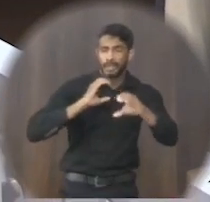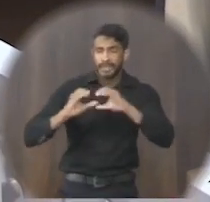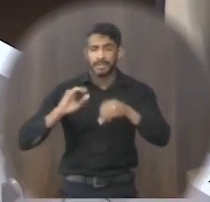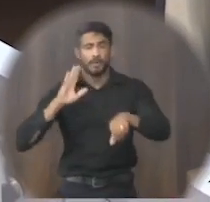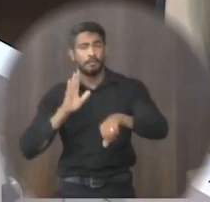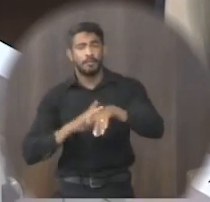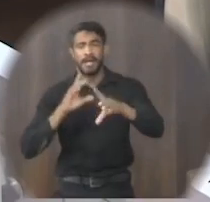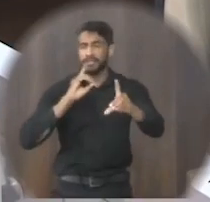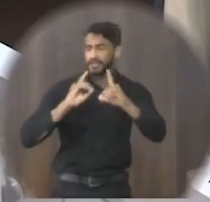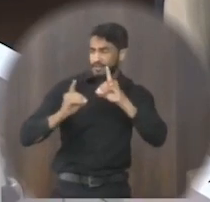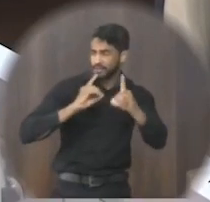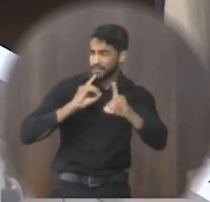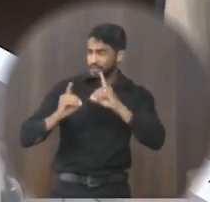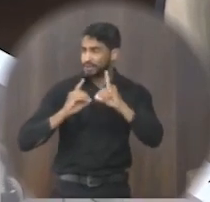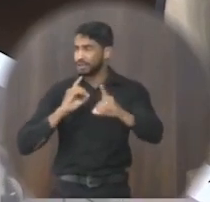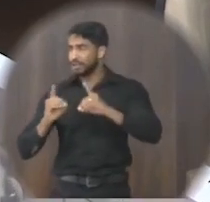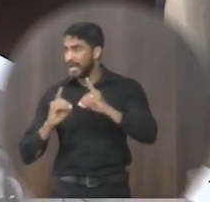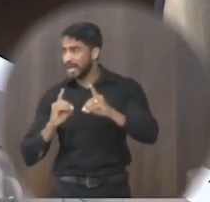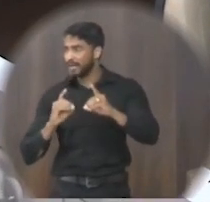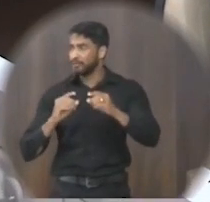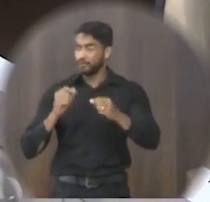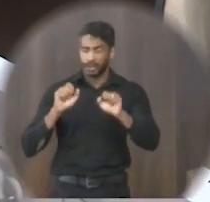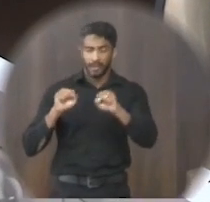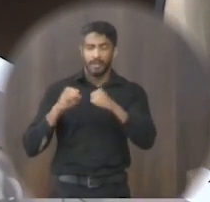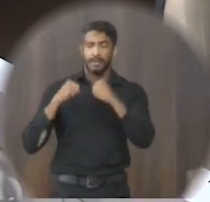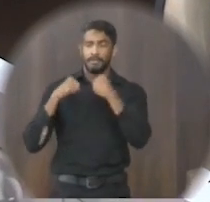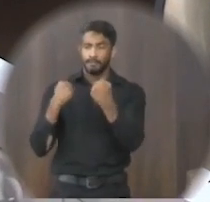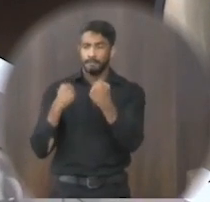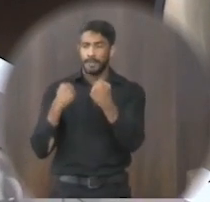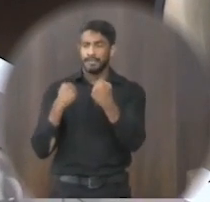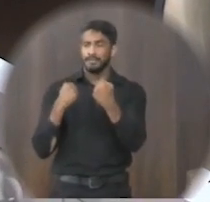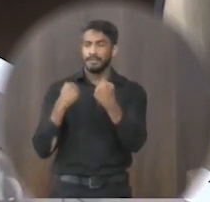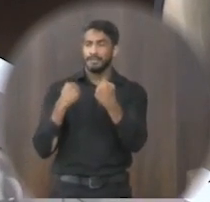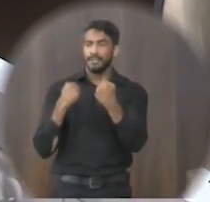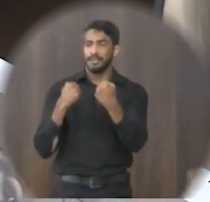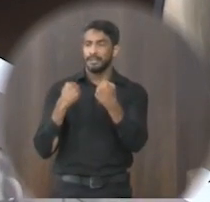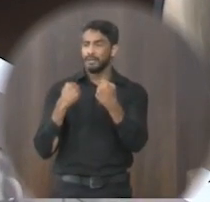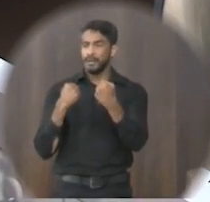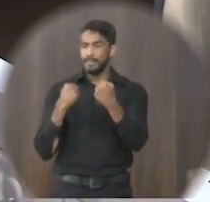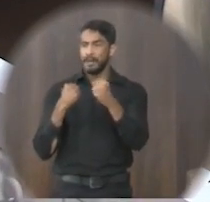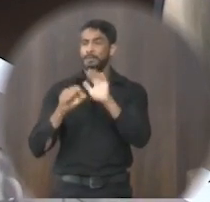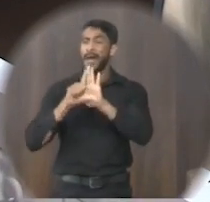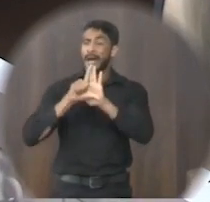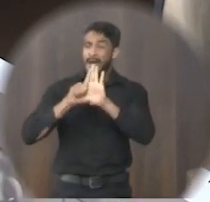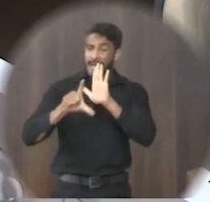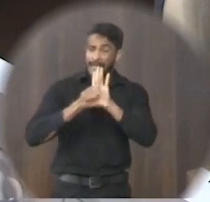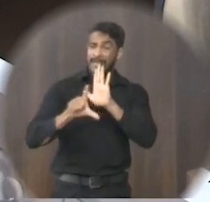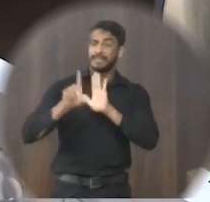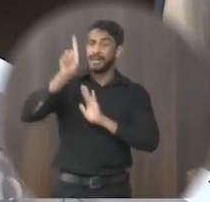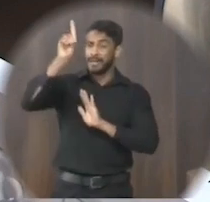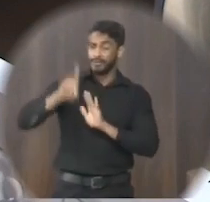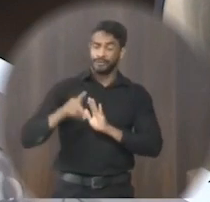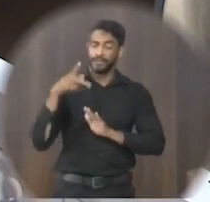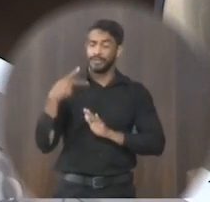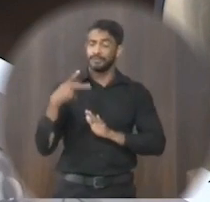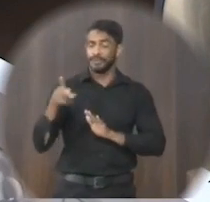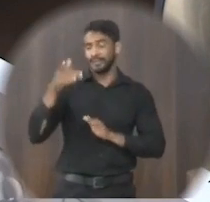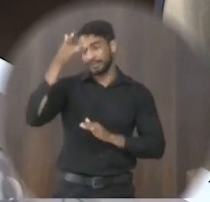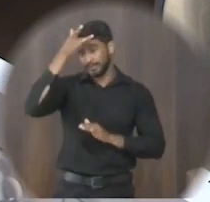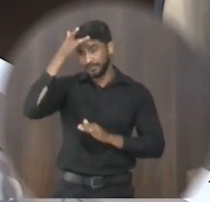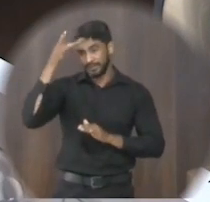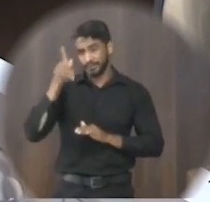diálogo mais disposição para defender para defender não para legalizar um direito que já são dos professores